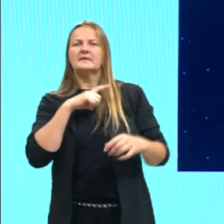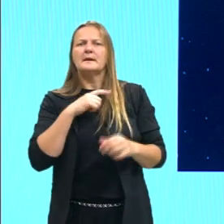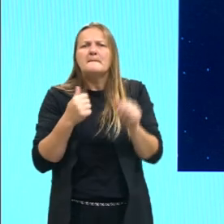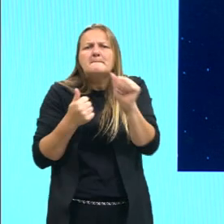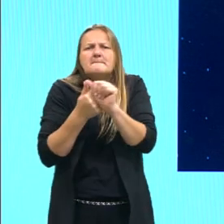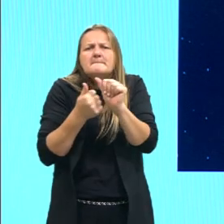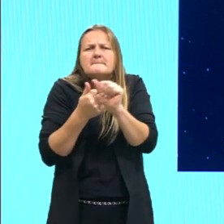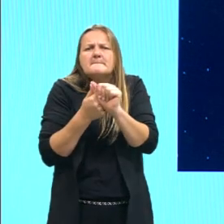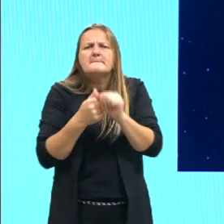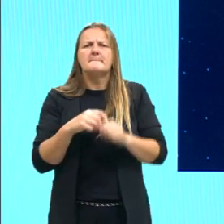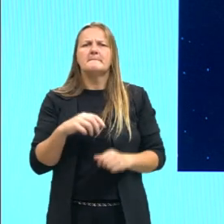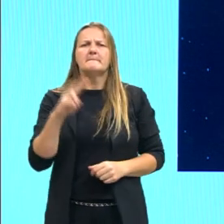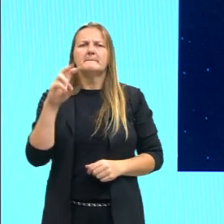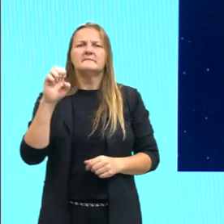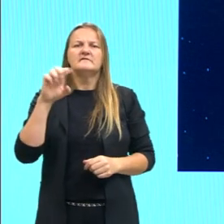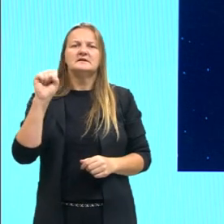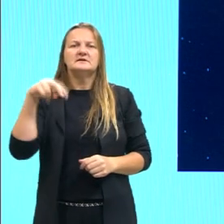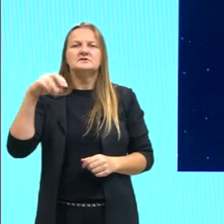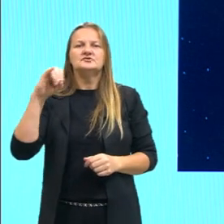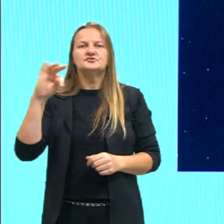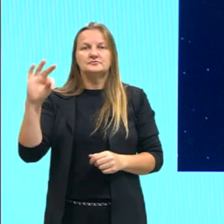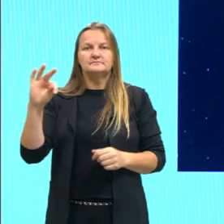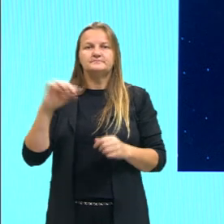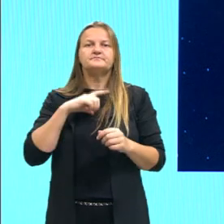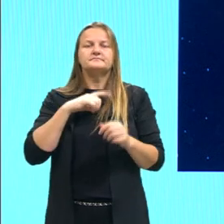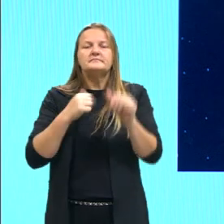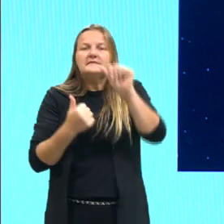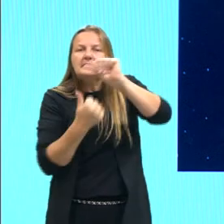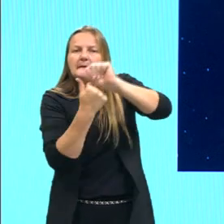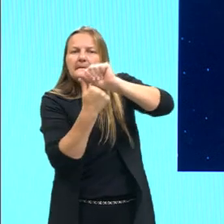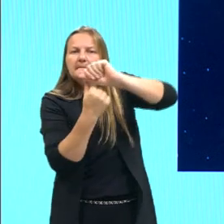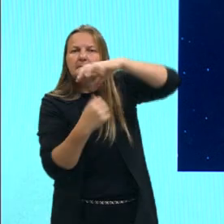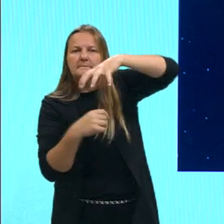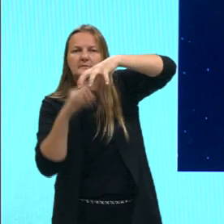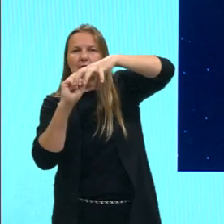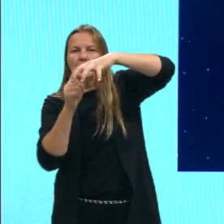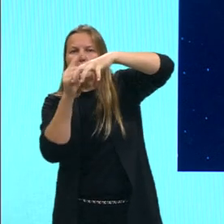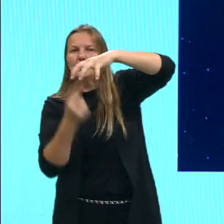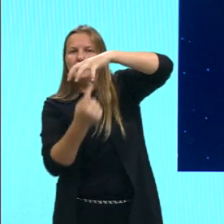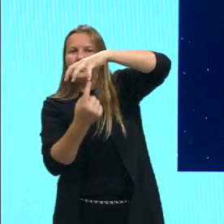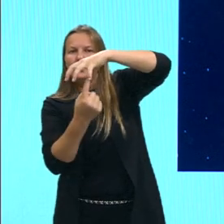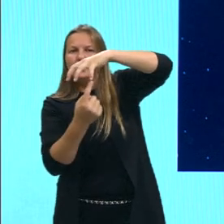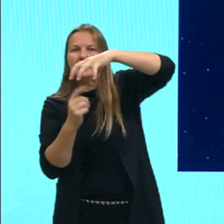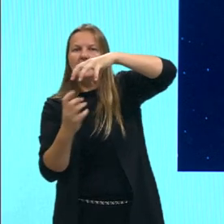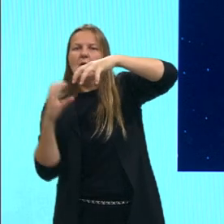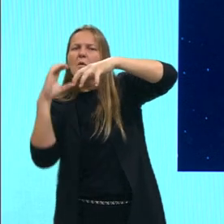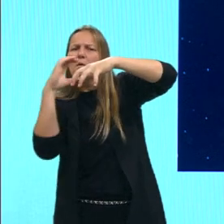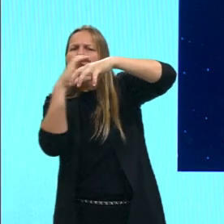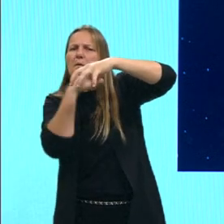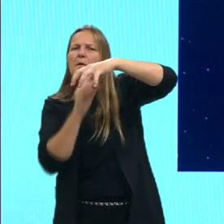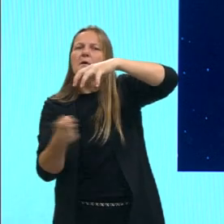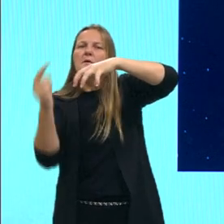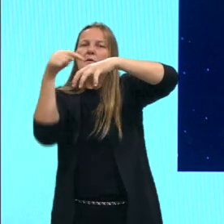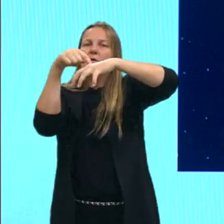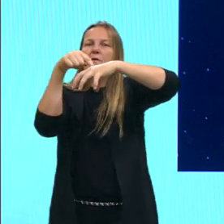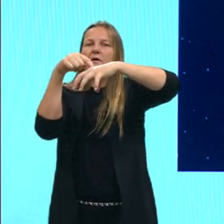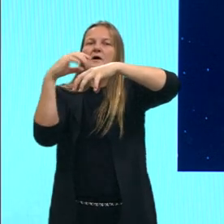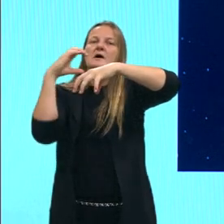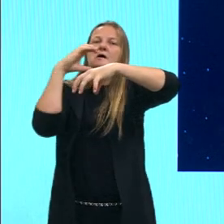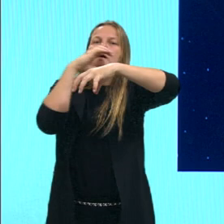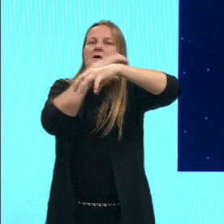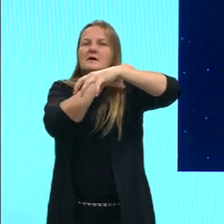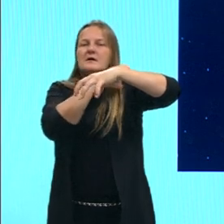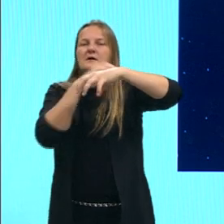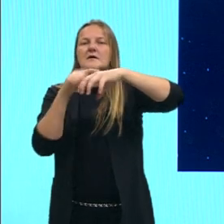pertinho aí, bem pertinho não, mais pro Norte, então nós vamos aquecer muito mais essa região, tá, gurizada.